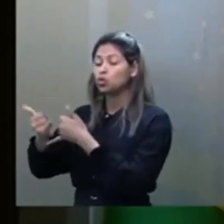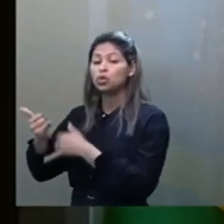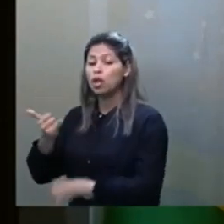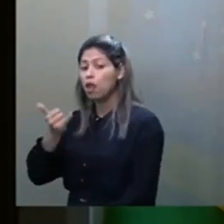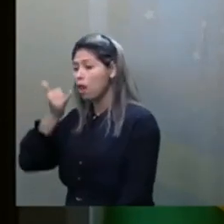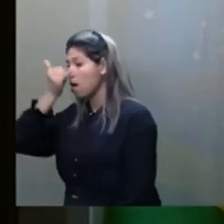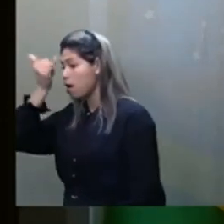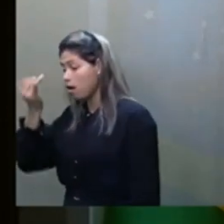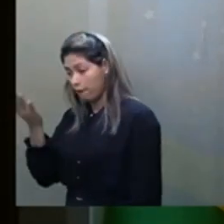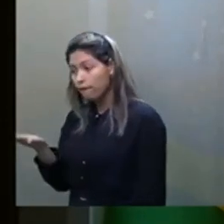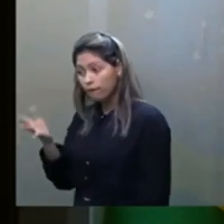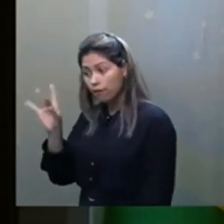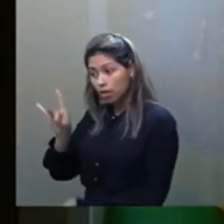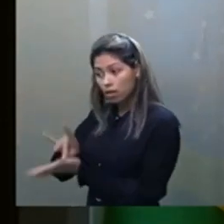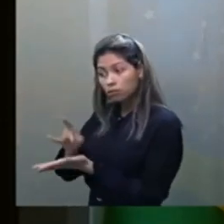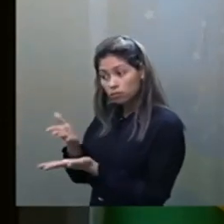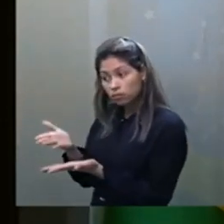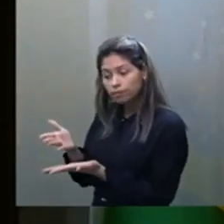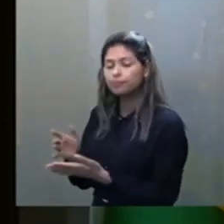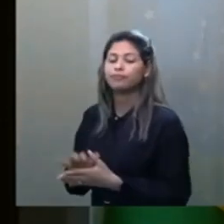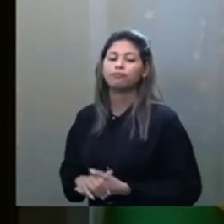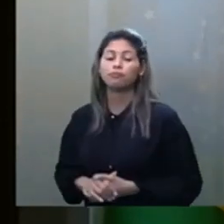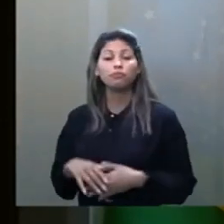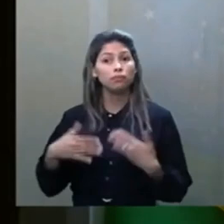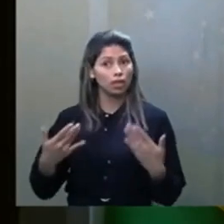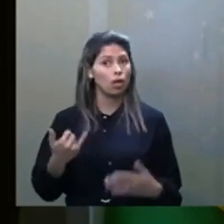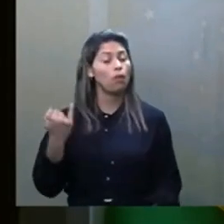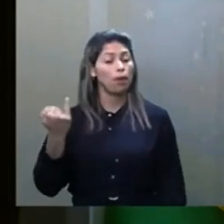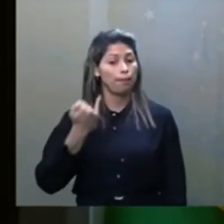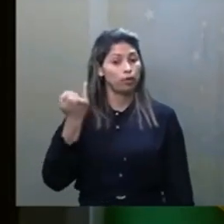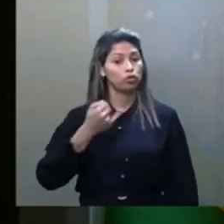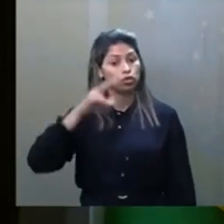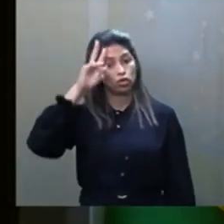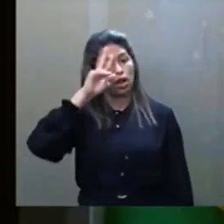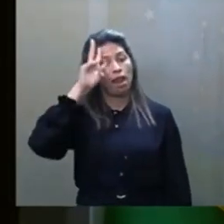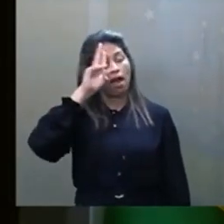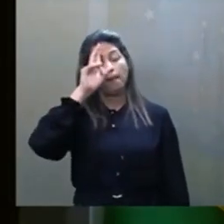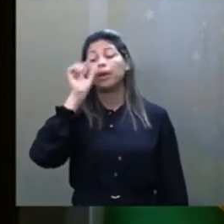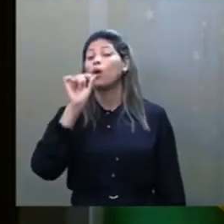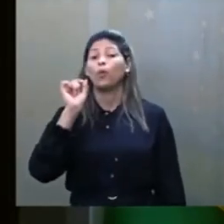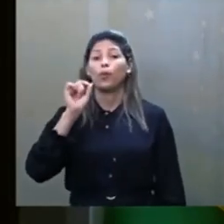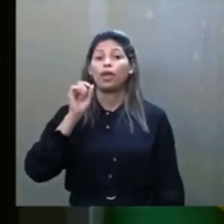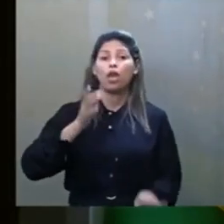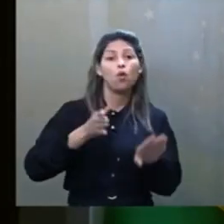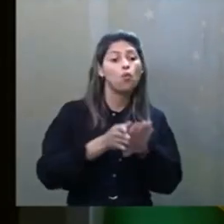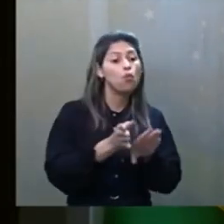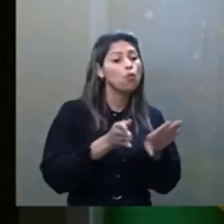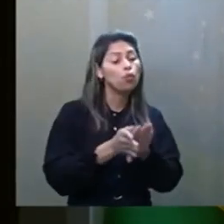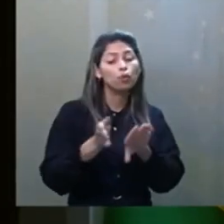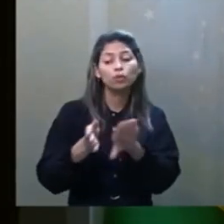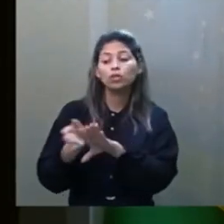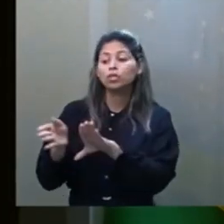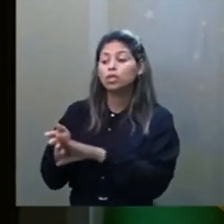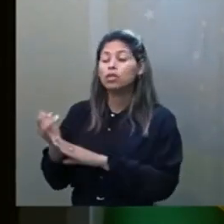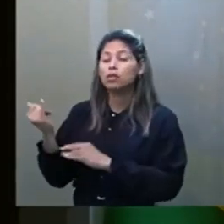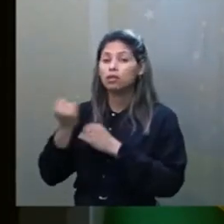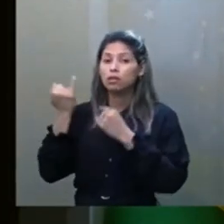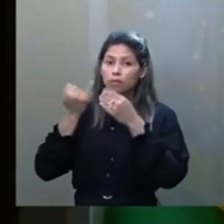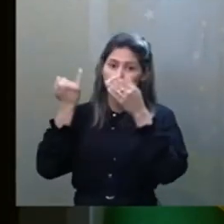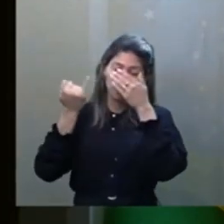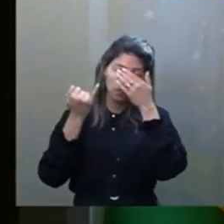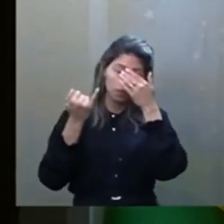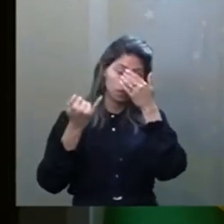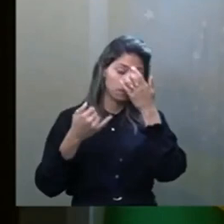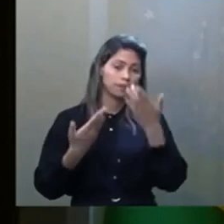detalhes também. Então vamos lembrar também desses conselhos importantes desses nossos grandes humanistas.